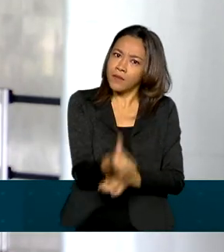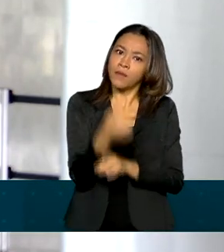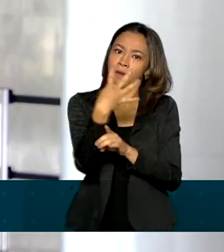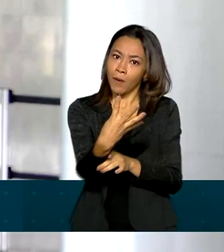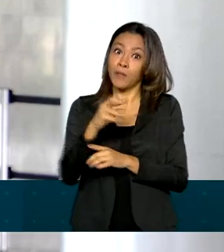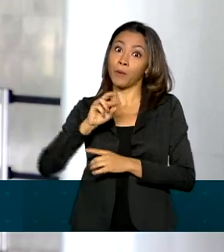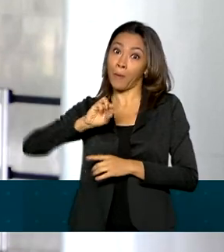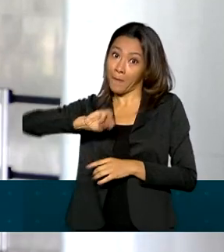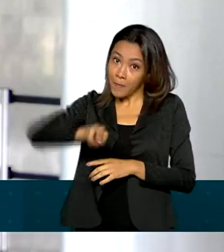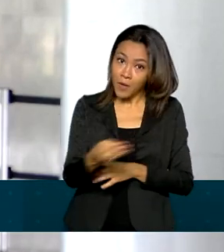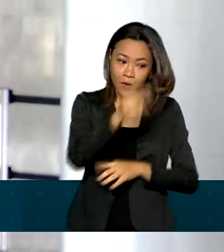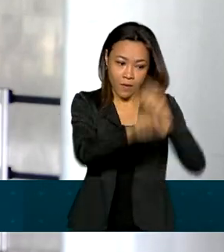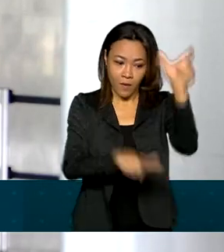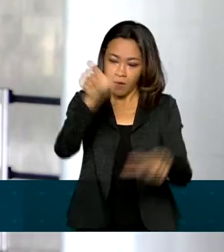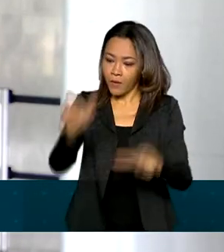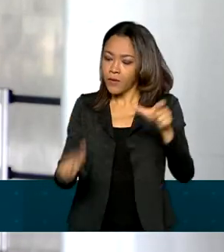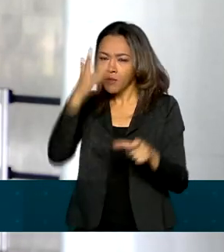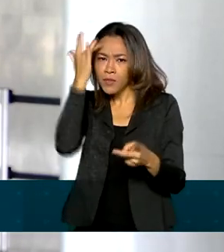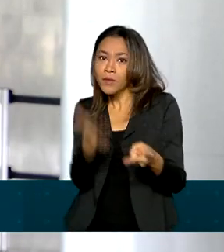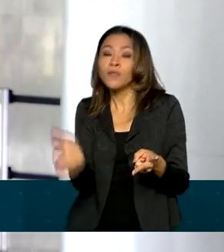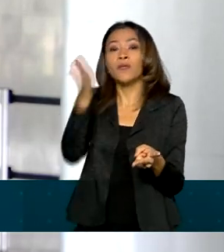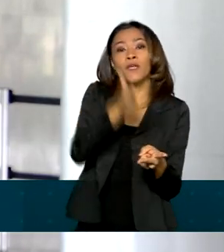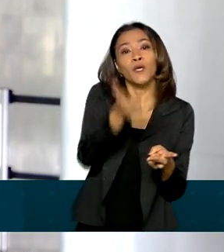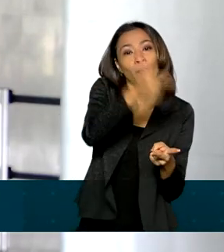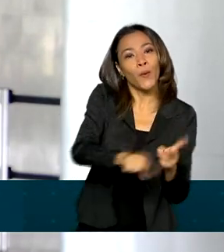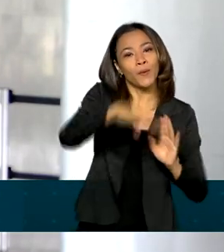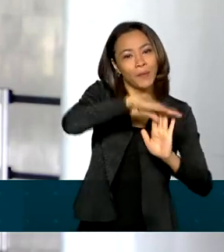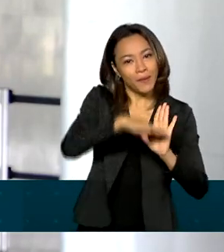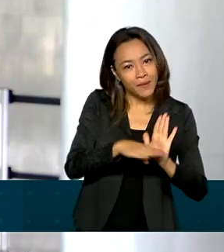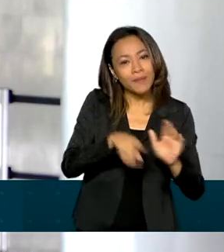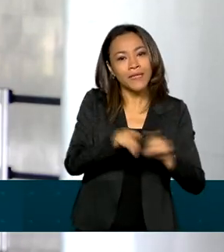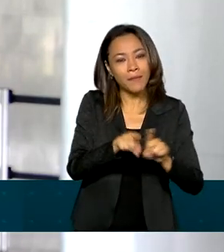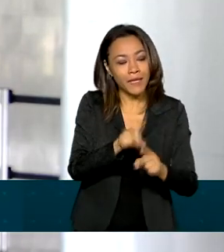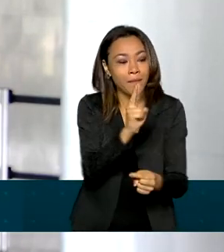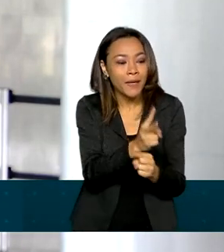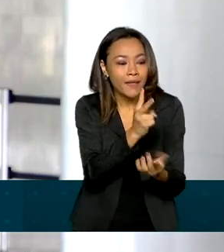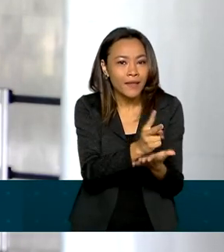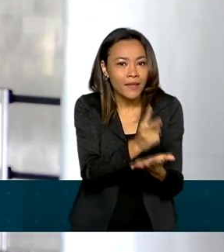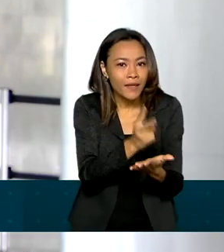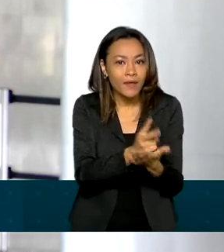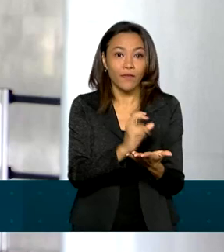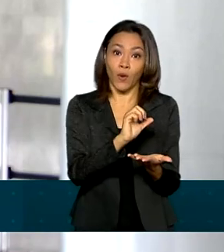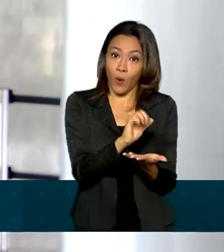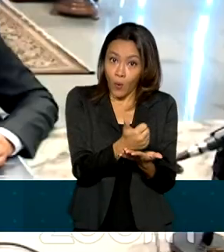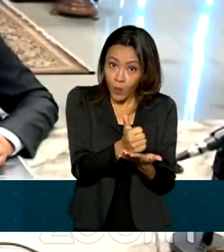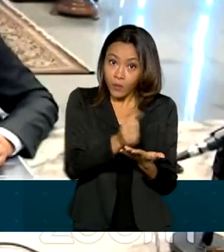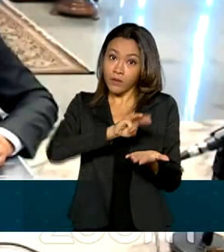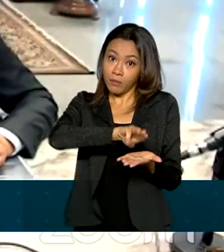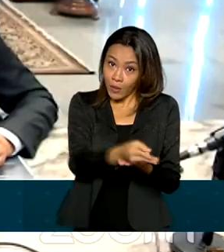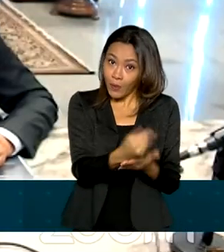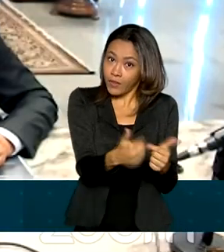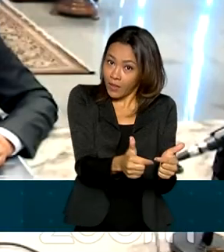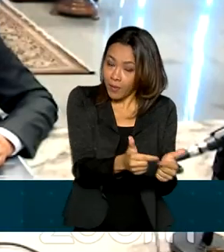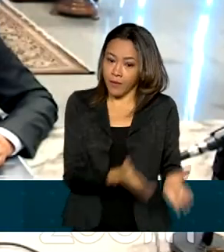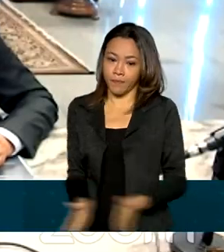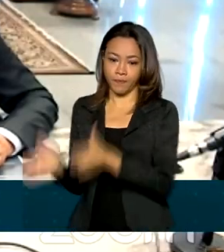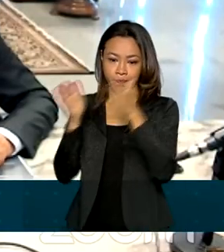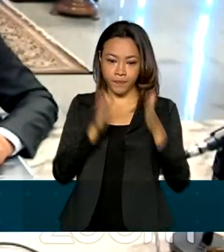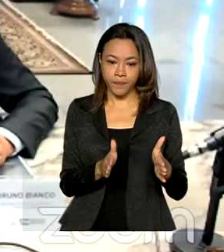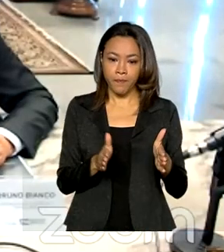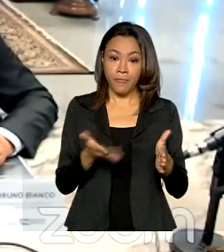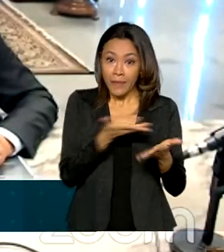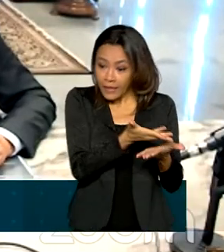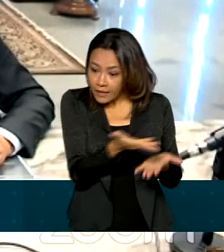E o programa de preservação do emprego e da renda, que preservou 11 milhões de empregos. Certamente são frutos